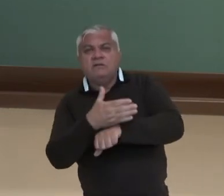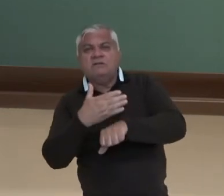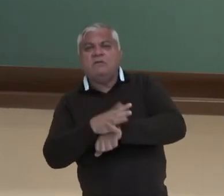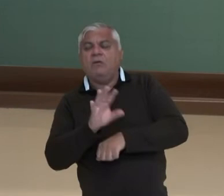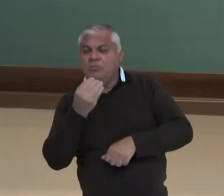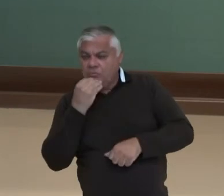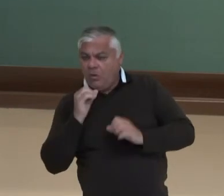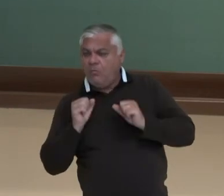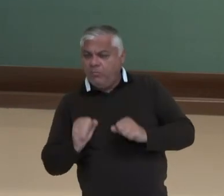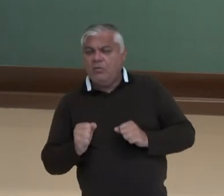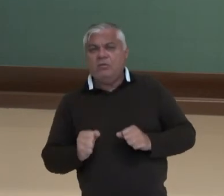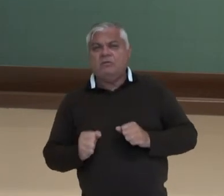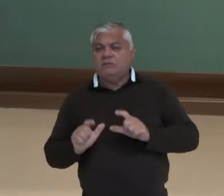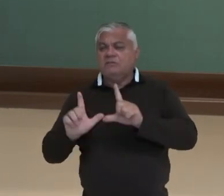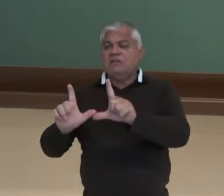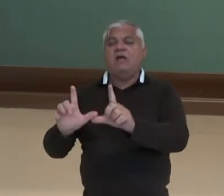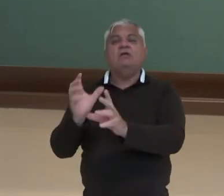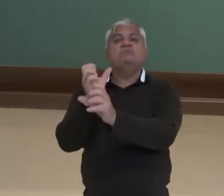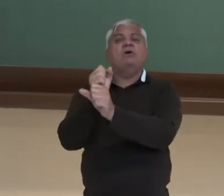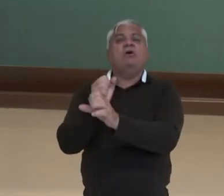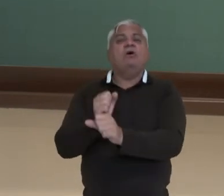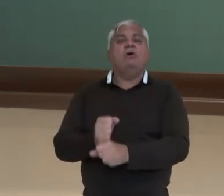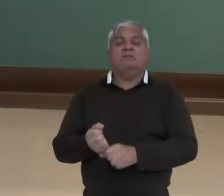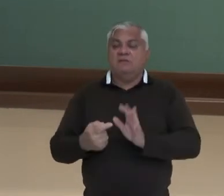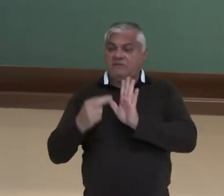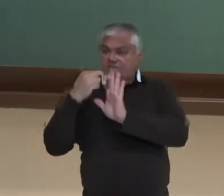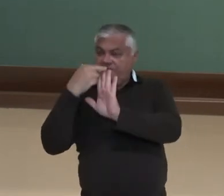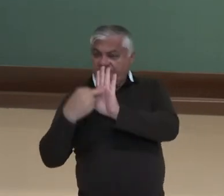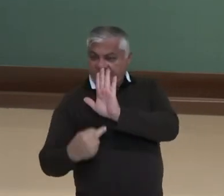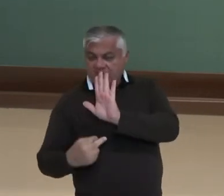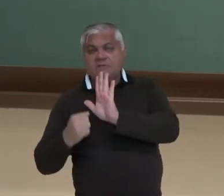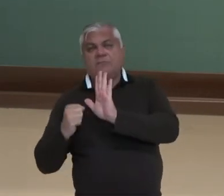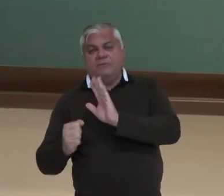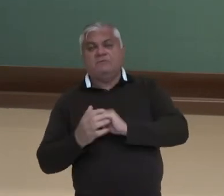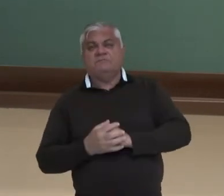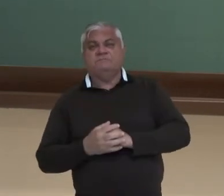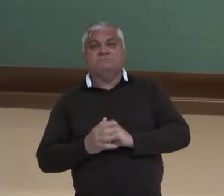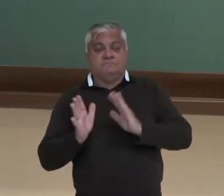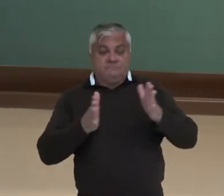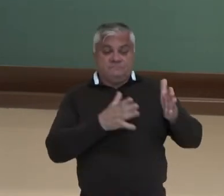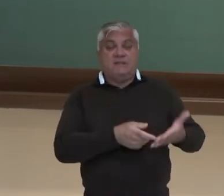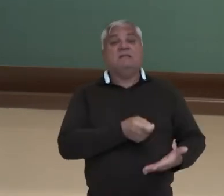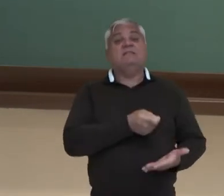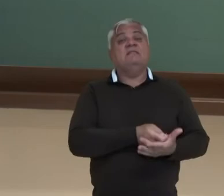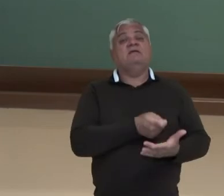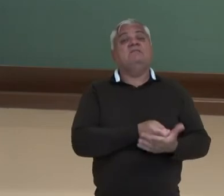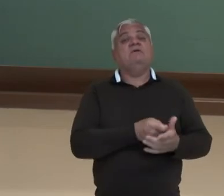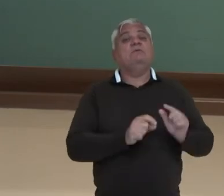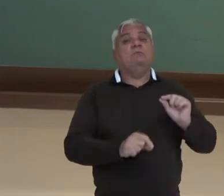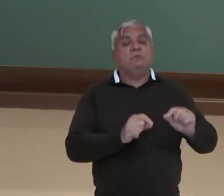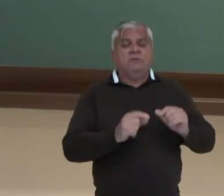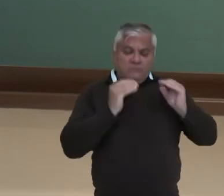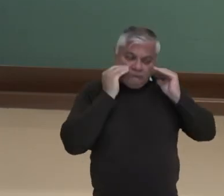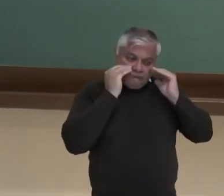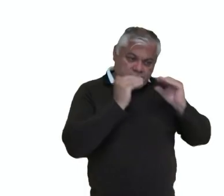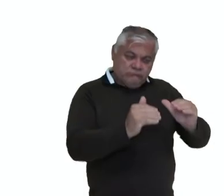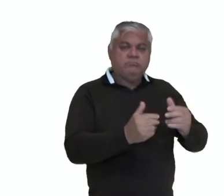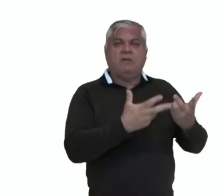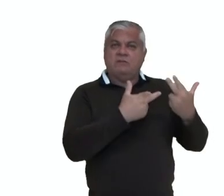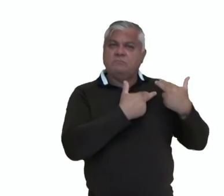boletim e assim segue. E deveres, né? Deveres devem também ser seguidos. Responsabilidades.